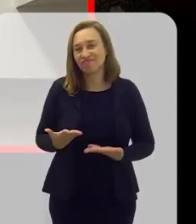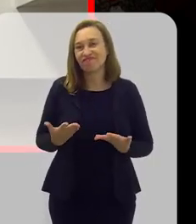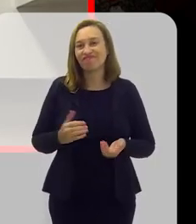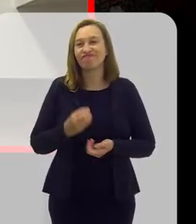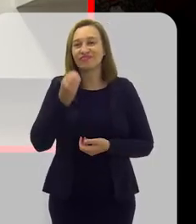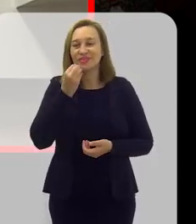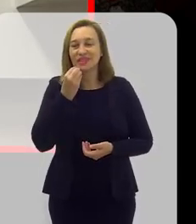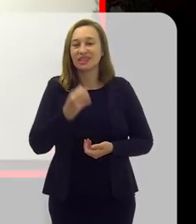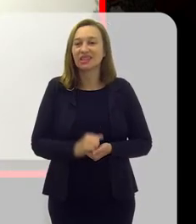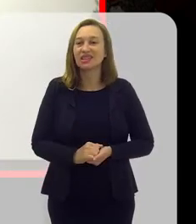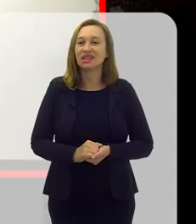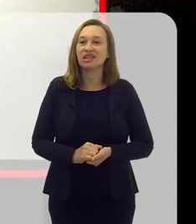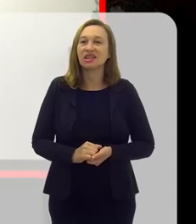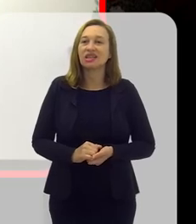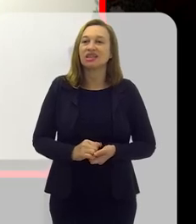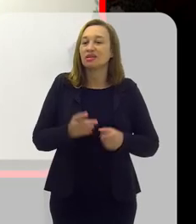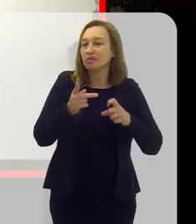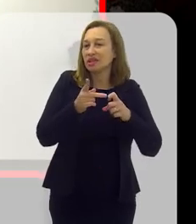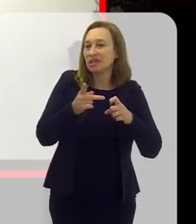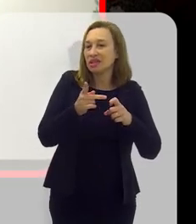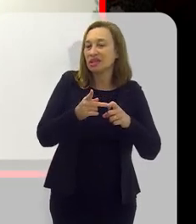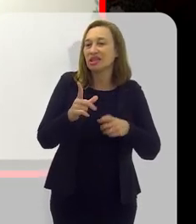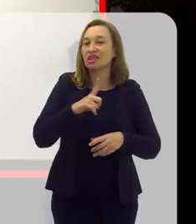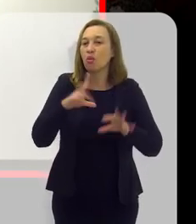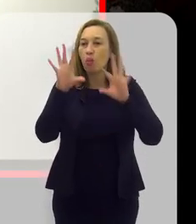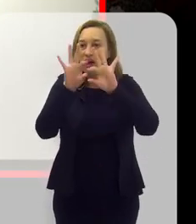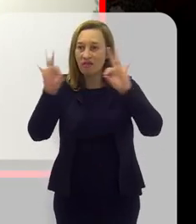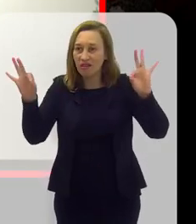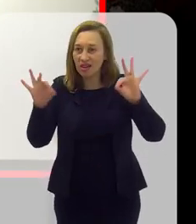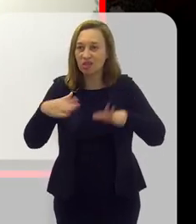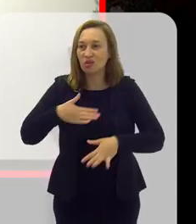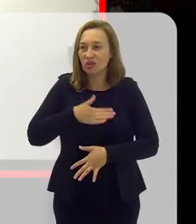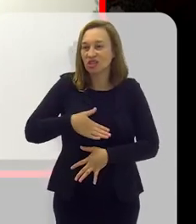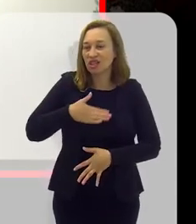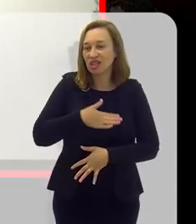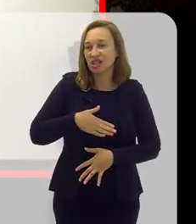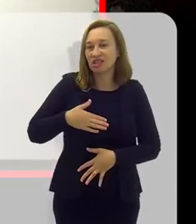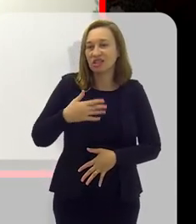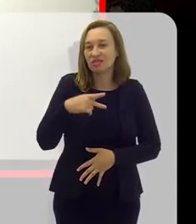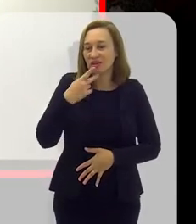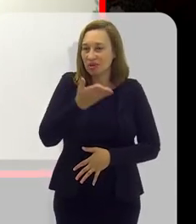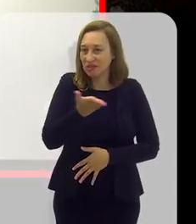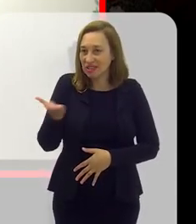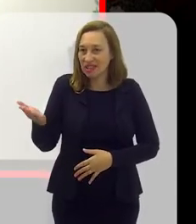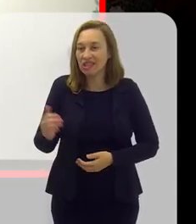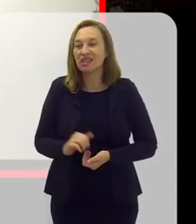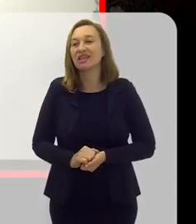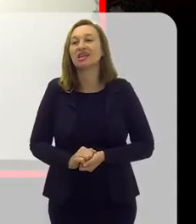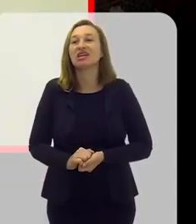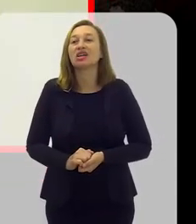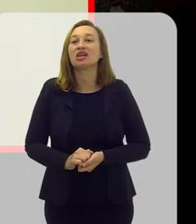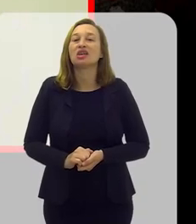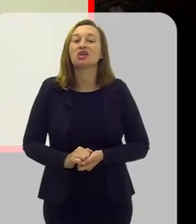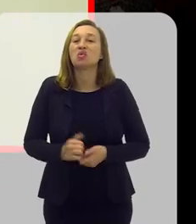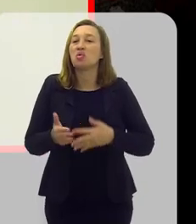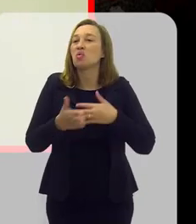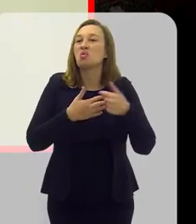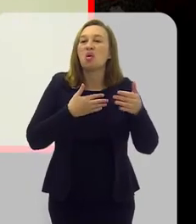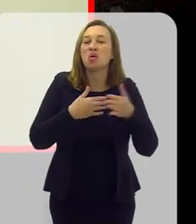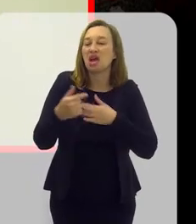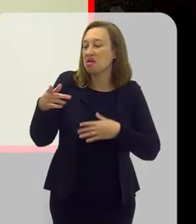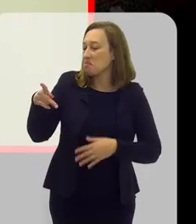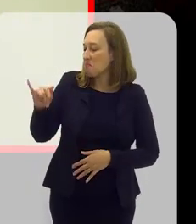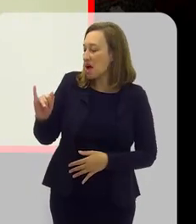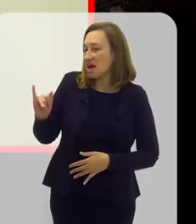oportunidade, viu? Na nutrologia, a gente tem uma frase que eu gostaria de deixar aqui para vocês. Por favor. Qualquer